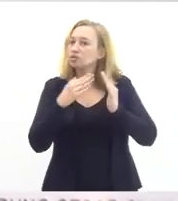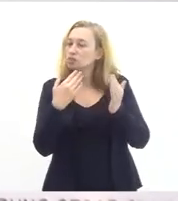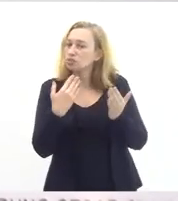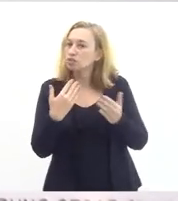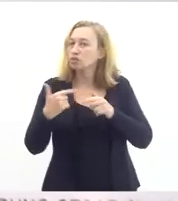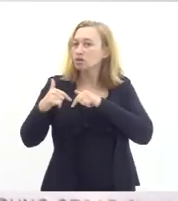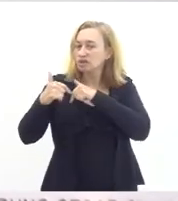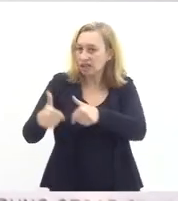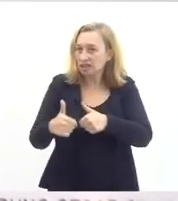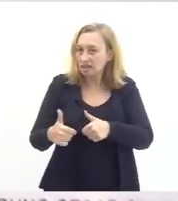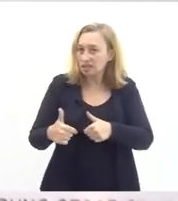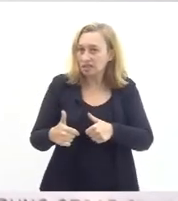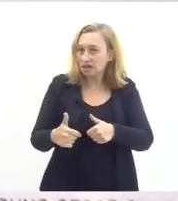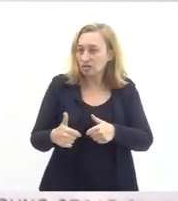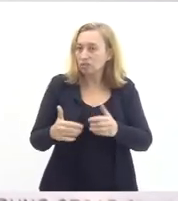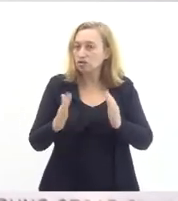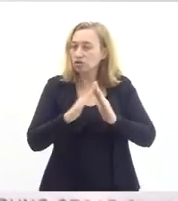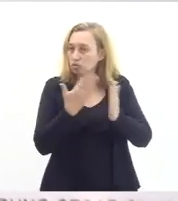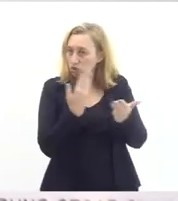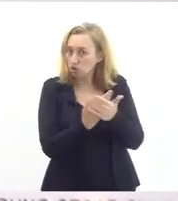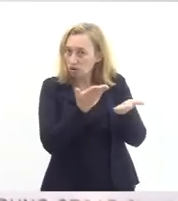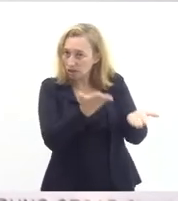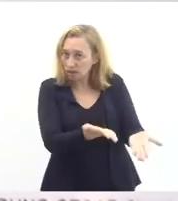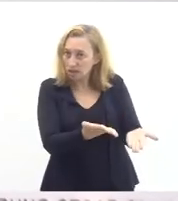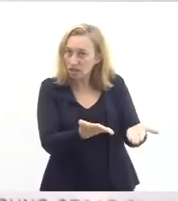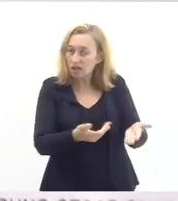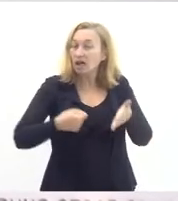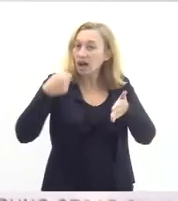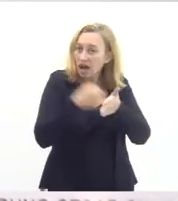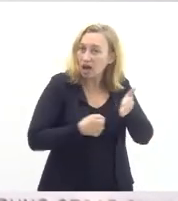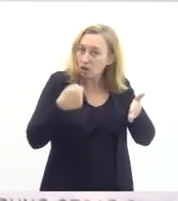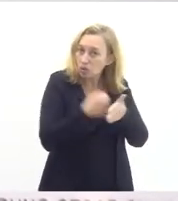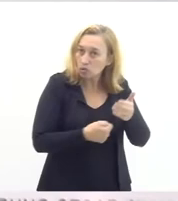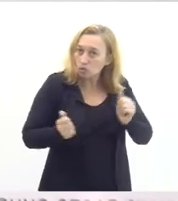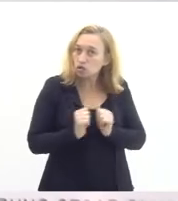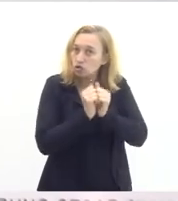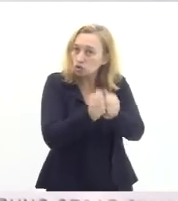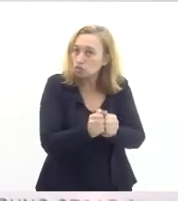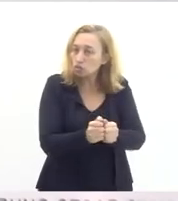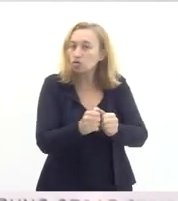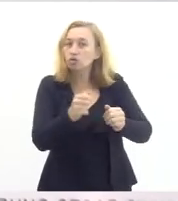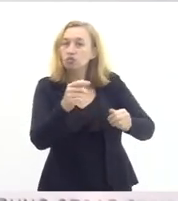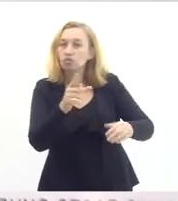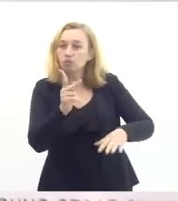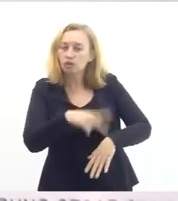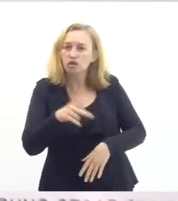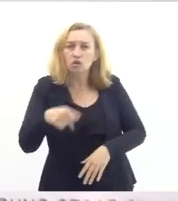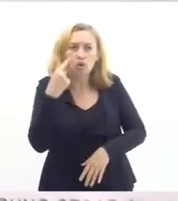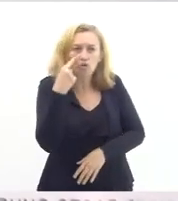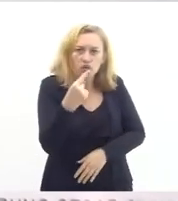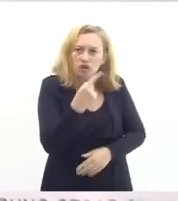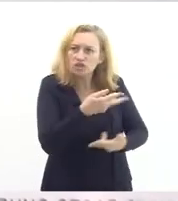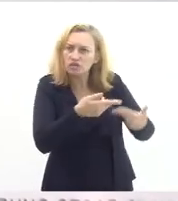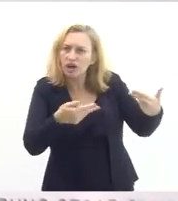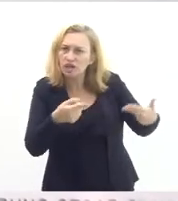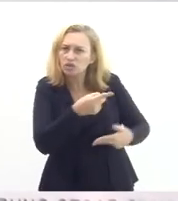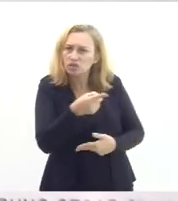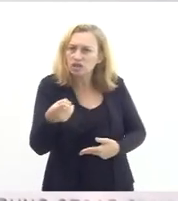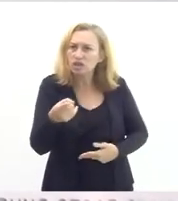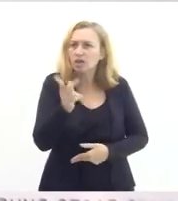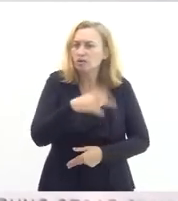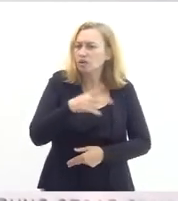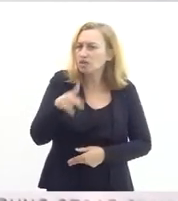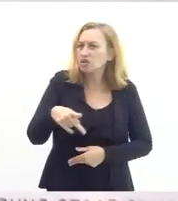uma tradição como essa a gente está disposto a luta junto com professores eu vejo aqui muitos professores aqui